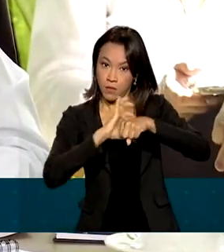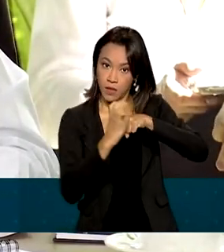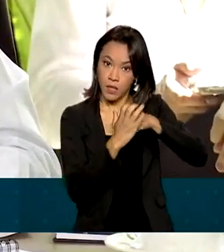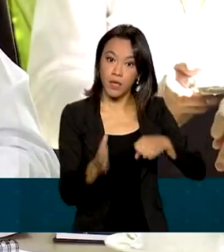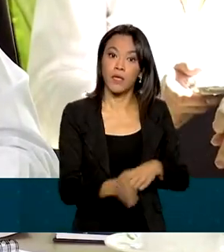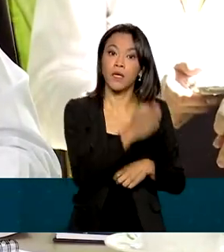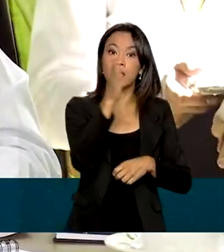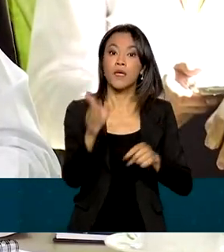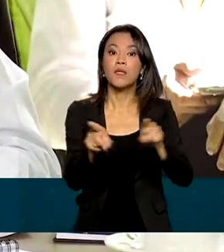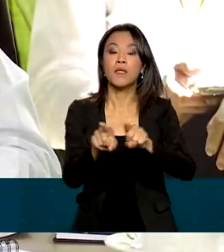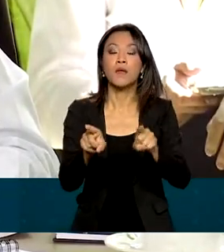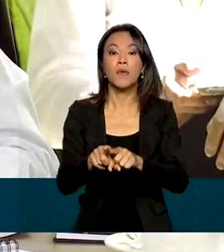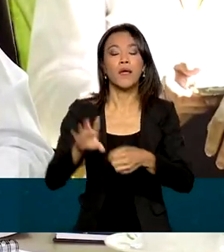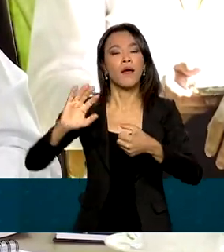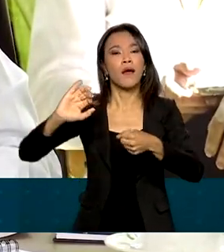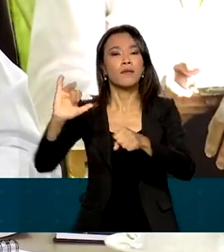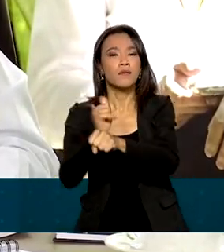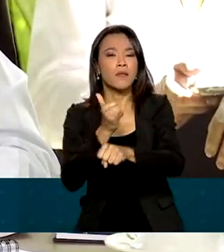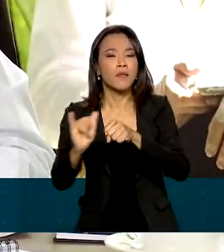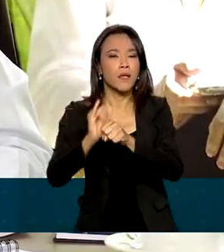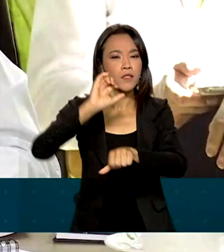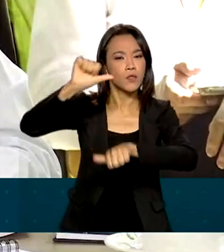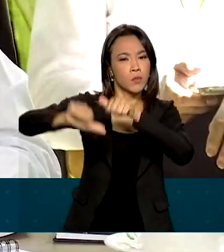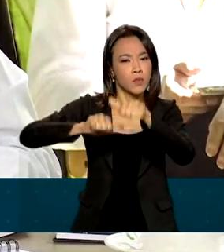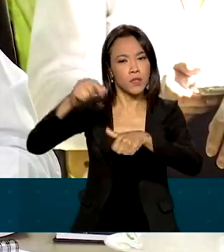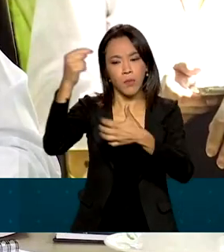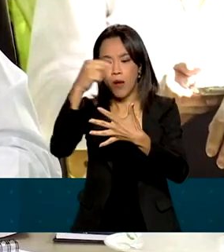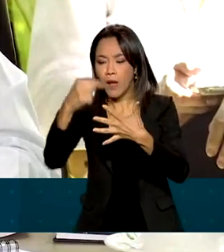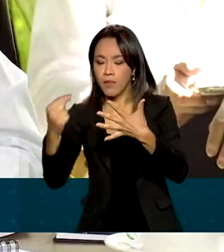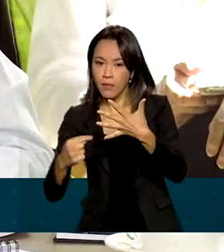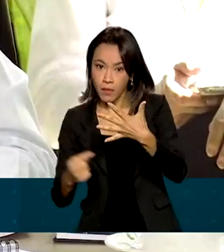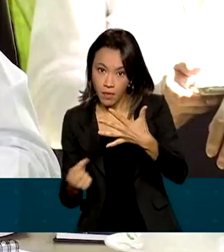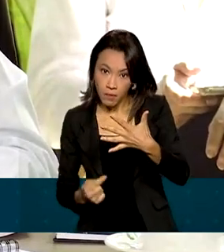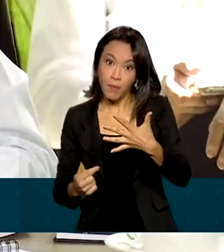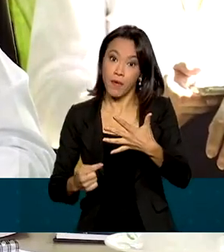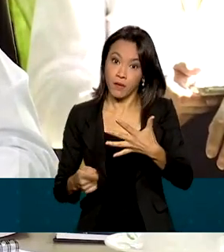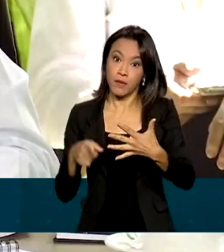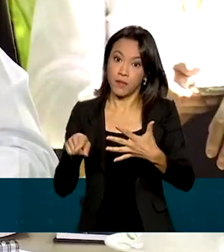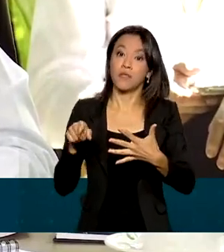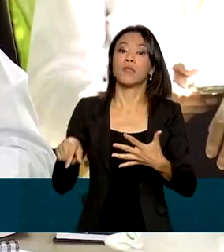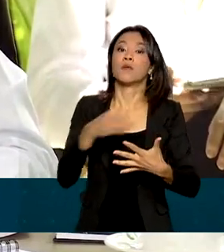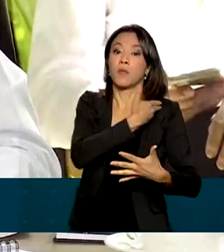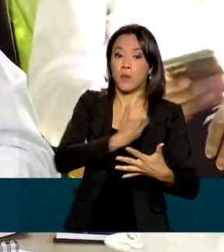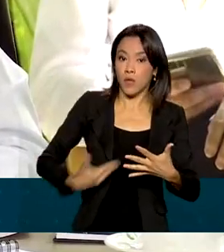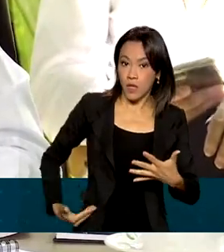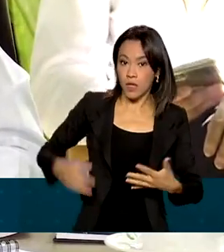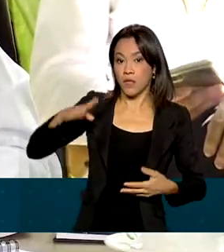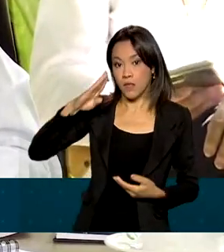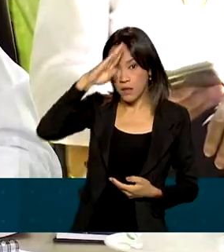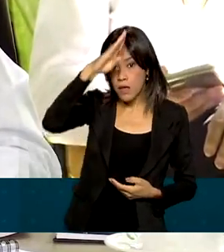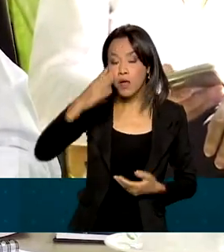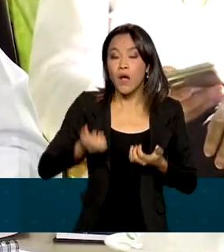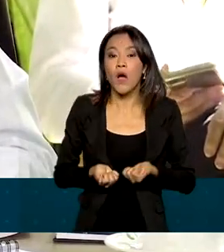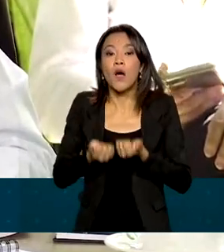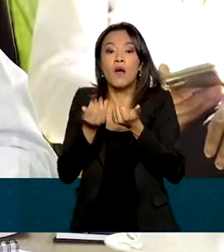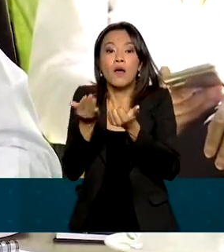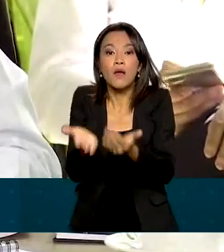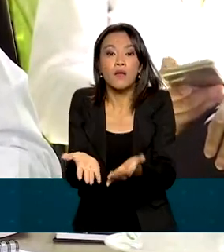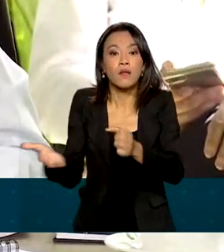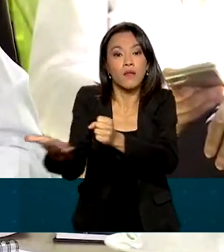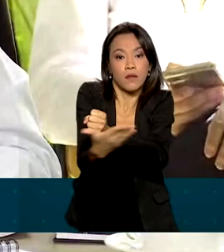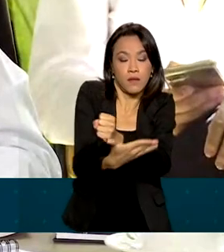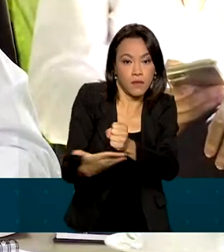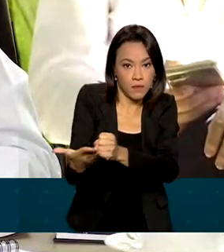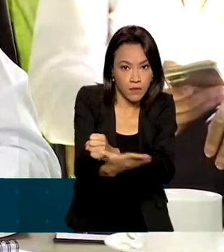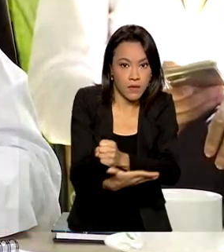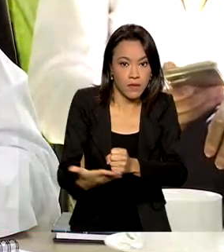as reformas estruturais realizadas pelo governo do presidente Bolsonaro, oferecem uma base firme